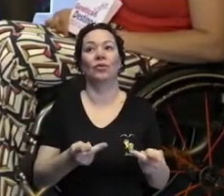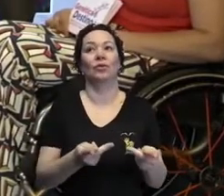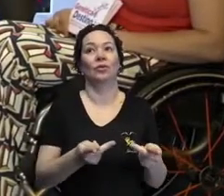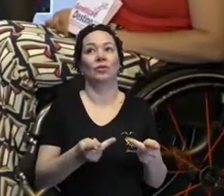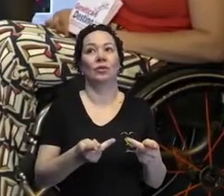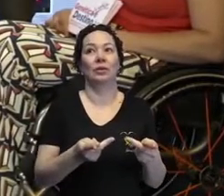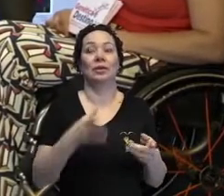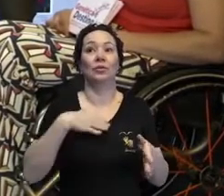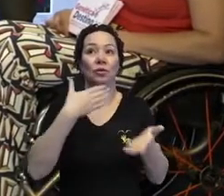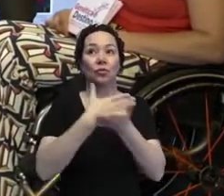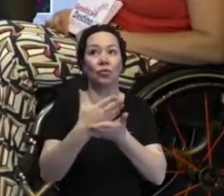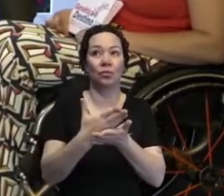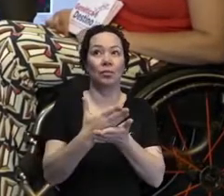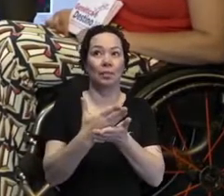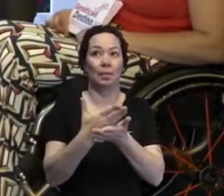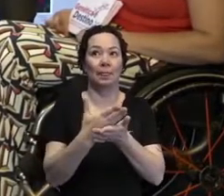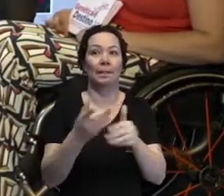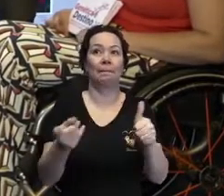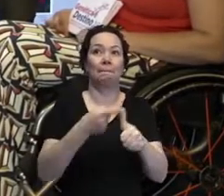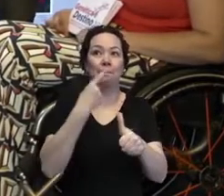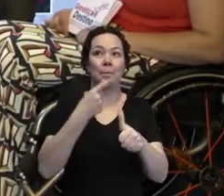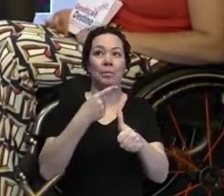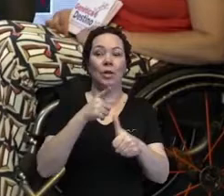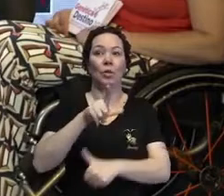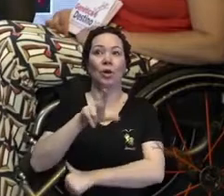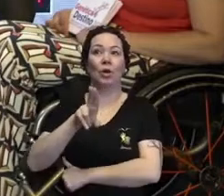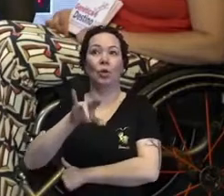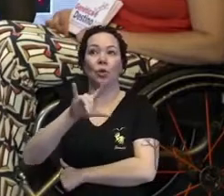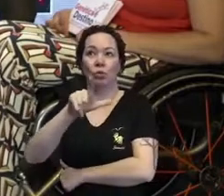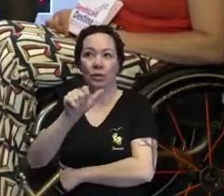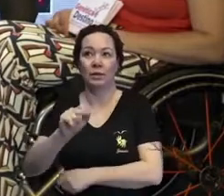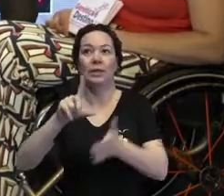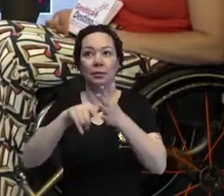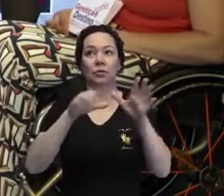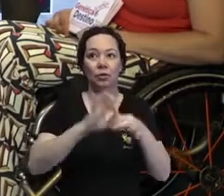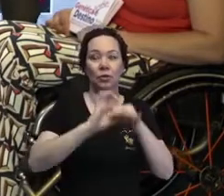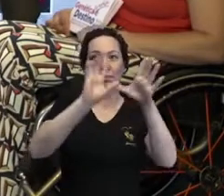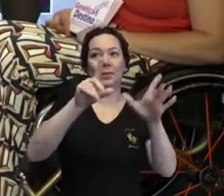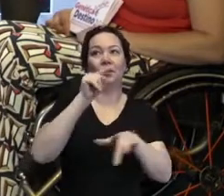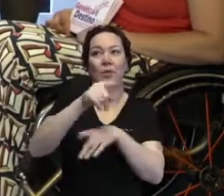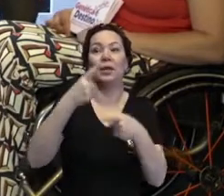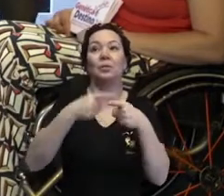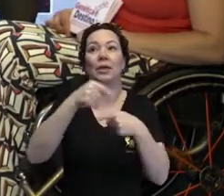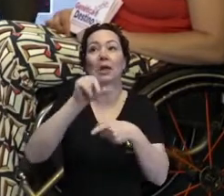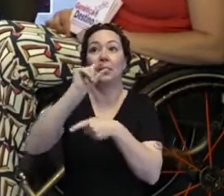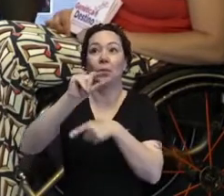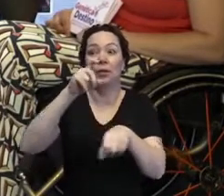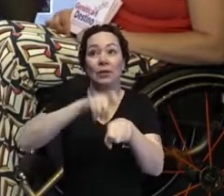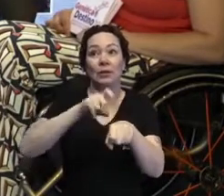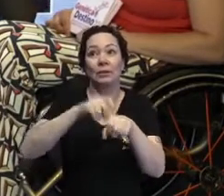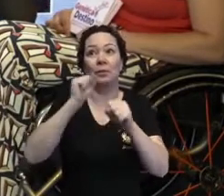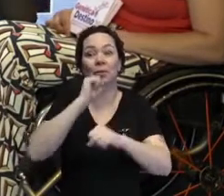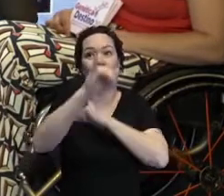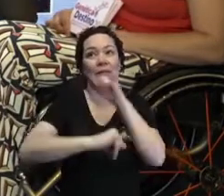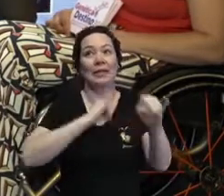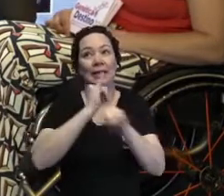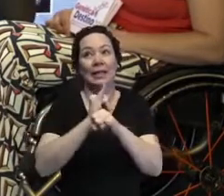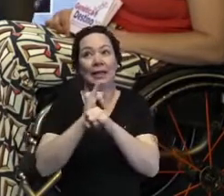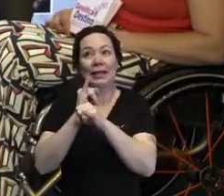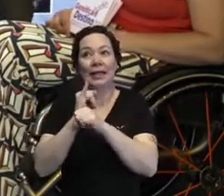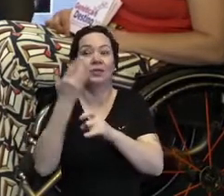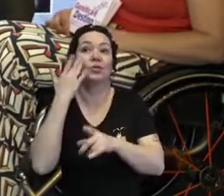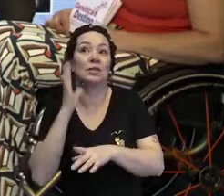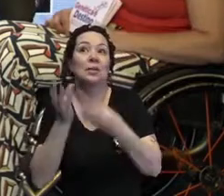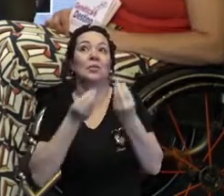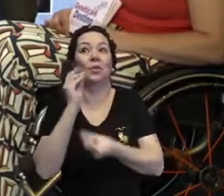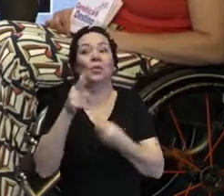Então, eu vou começar primeiro com a Luísa, que, assim, eu já libero ela, que eu sei que ela está... Daqui a pouquinho pode ser que fale o 4G. A gente não